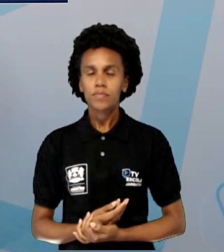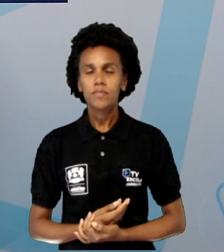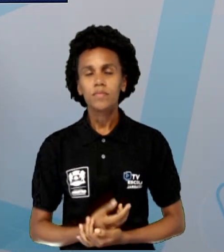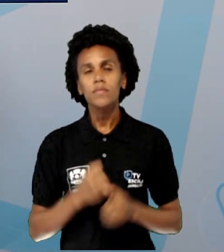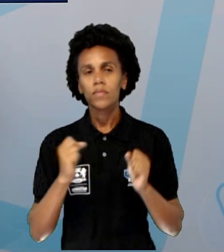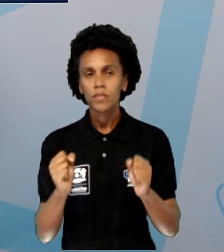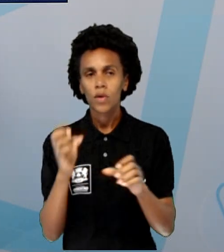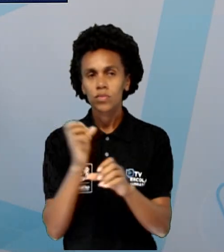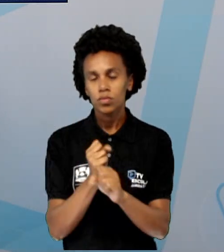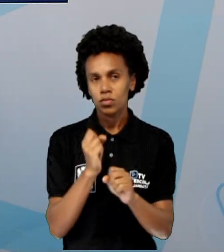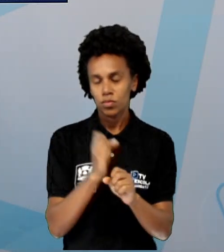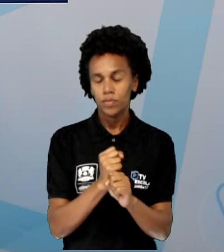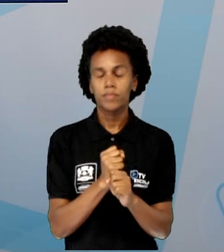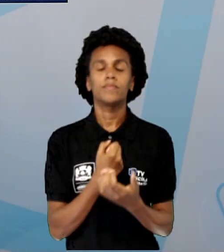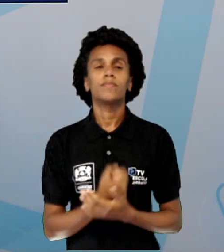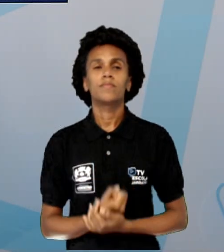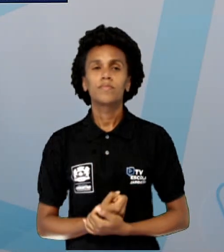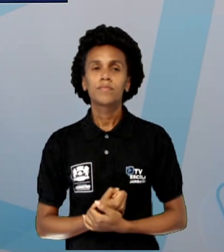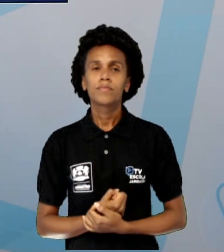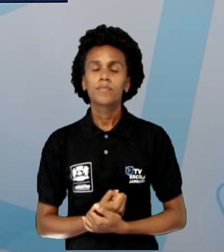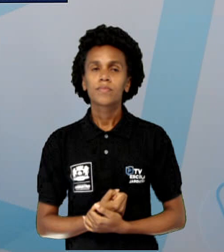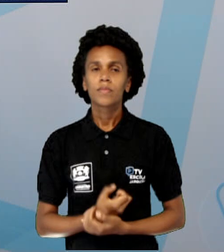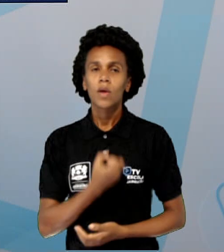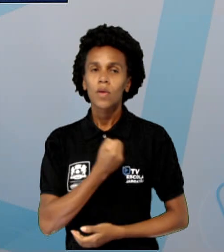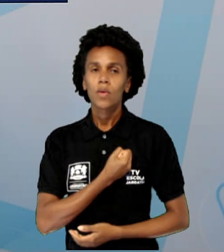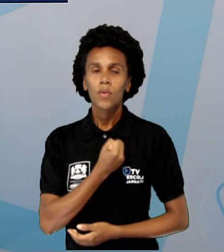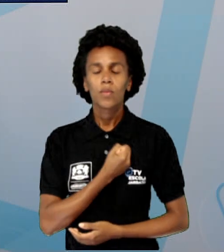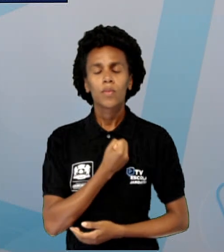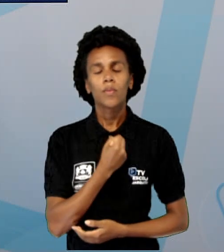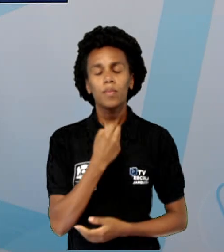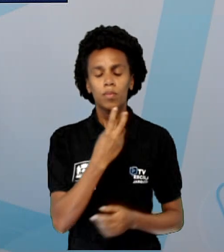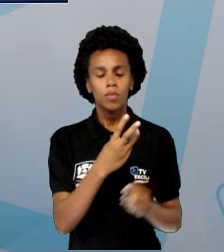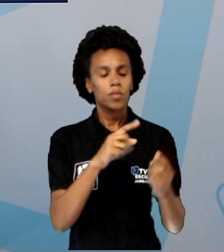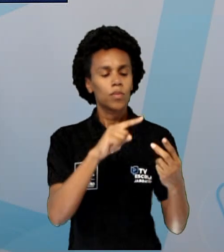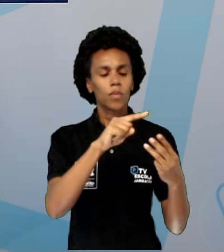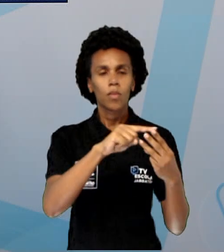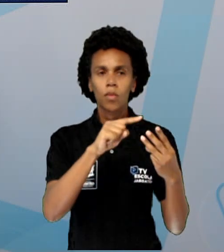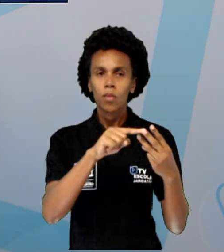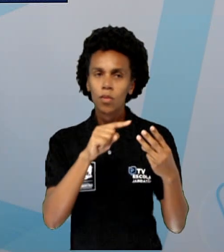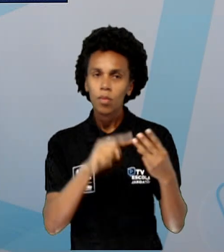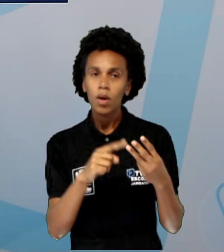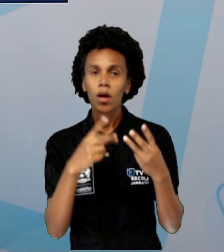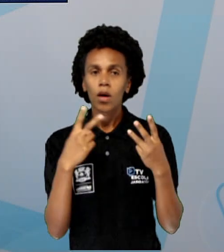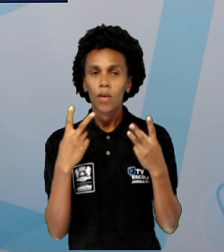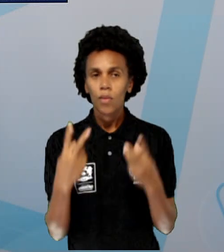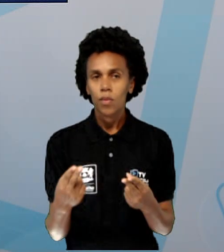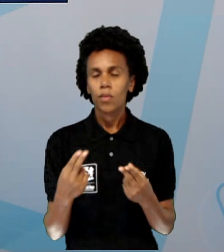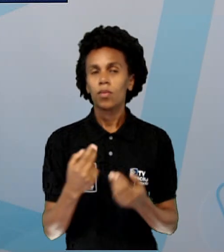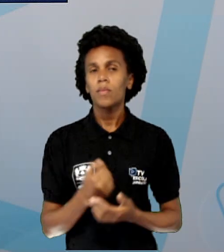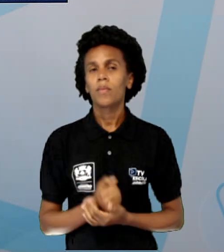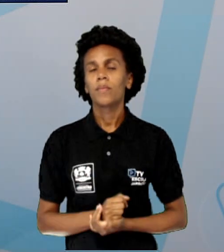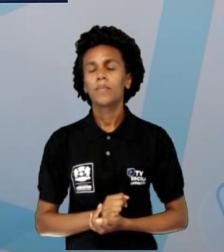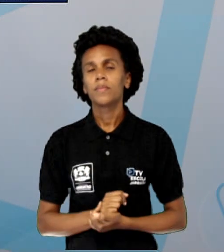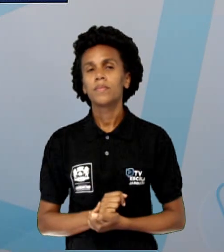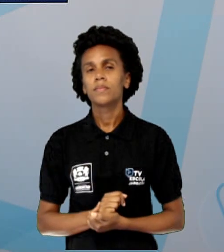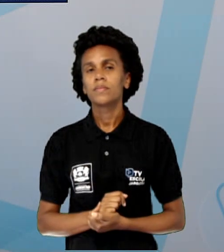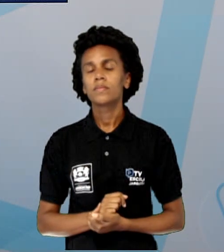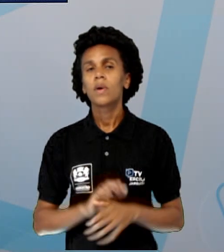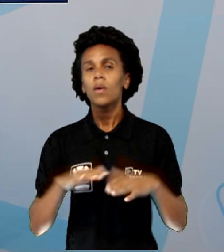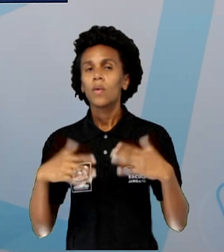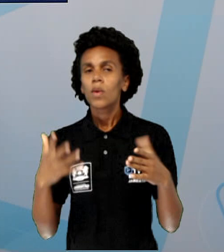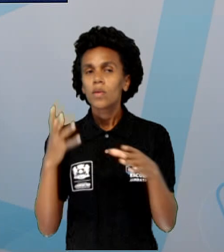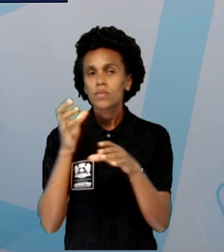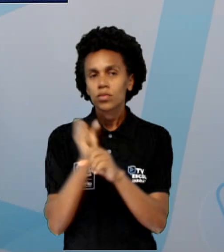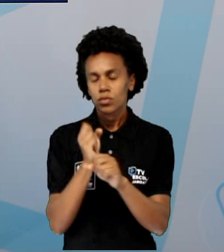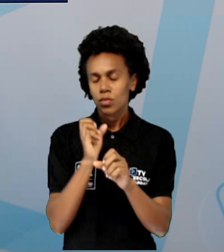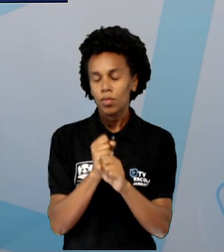estou somando 3 números que são os mesmos valores, eu estou fazendo aquela soma de cada um dos números, então eu